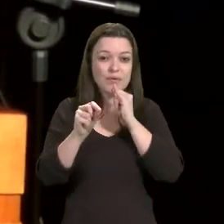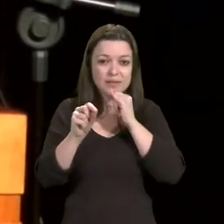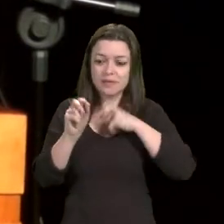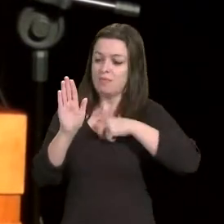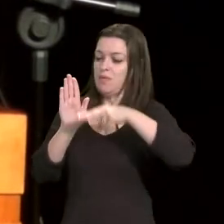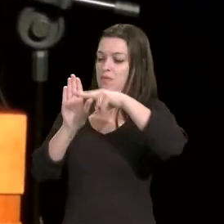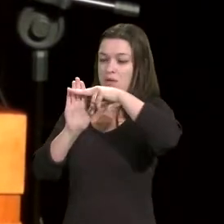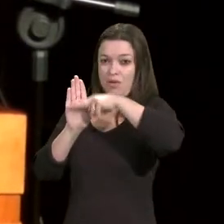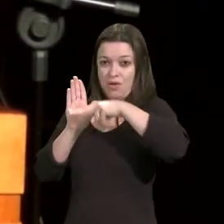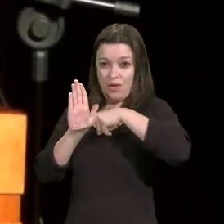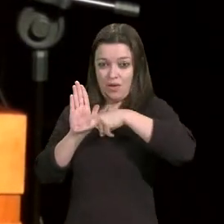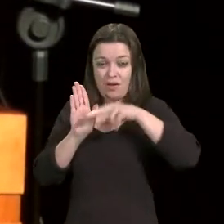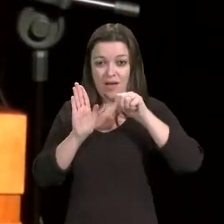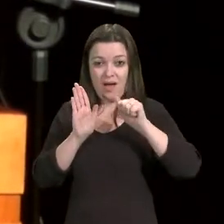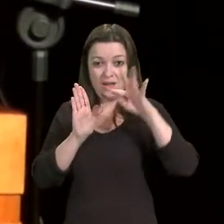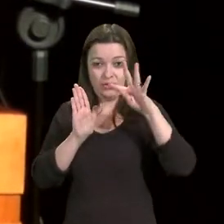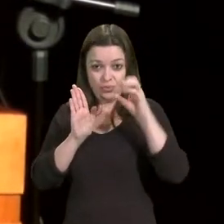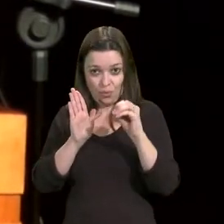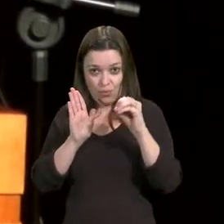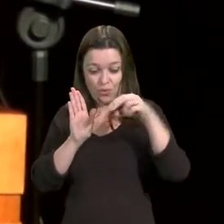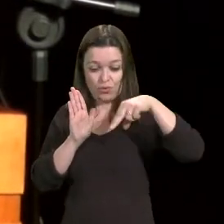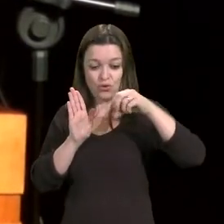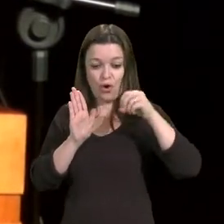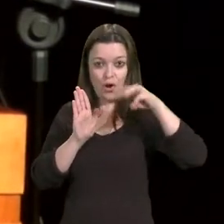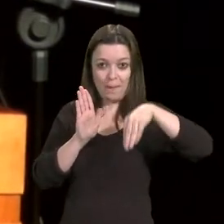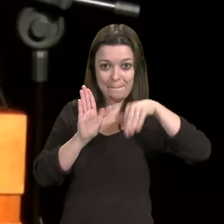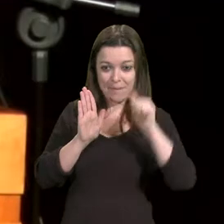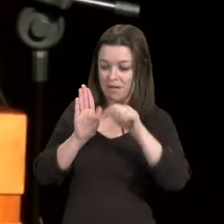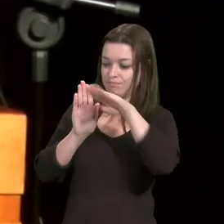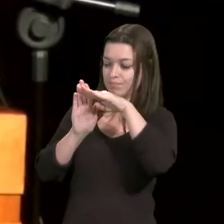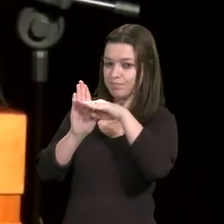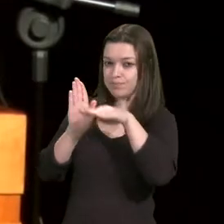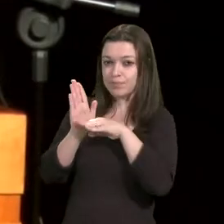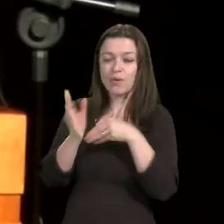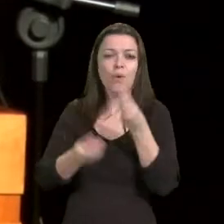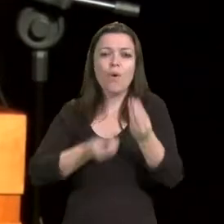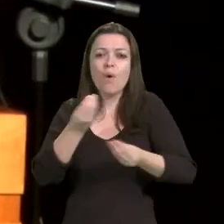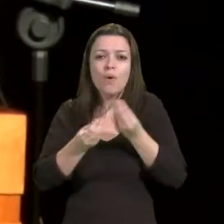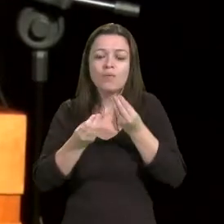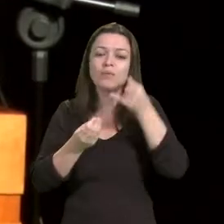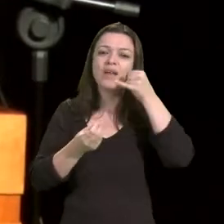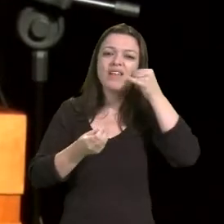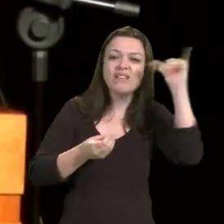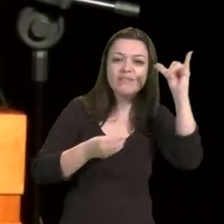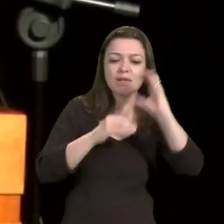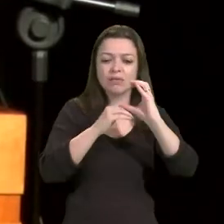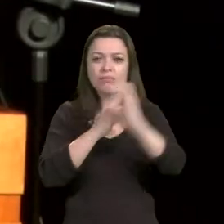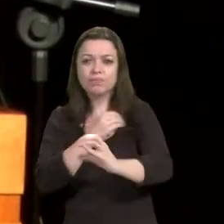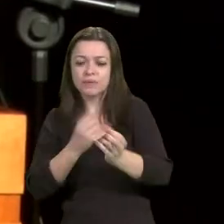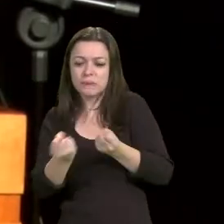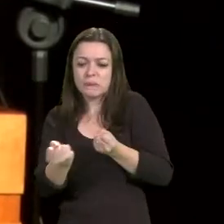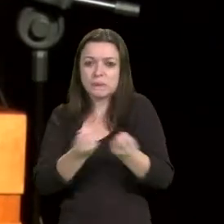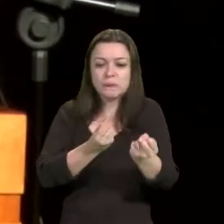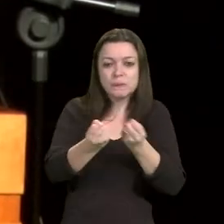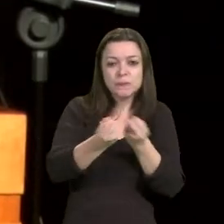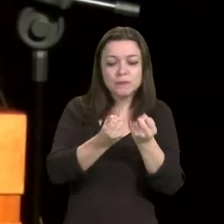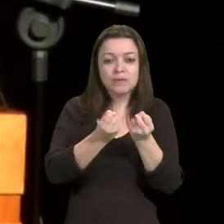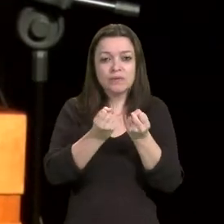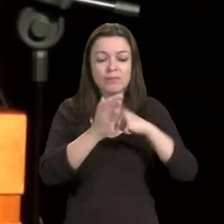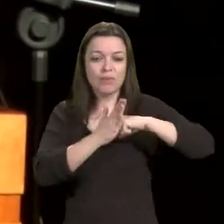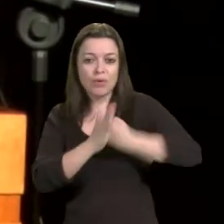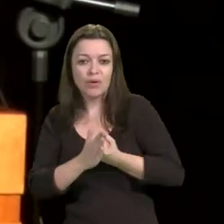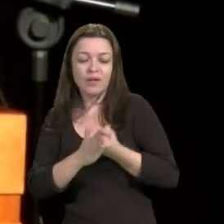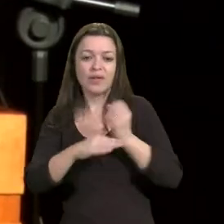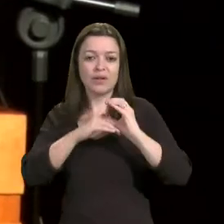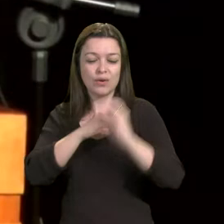pensado para um certo contingenciamento de recursos pelo Ministério da Educação,